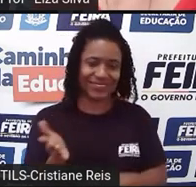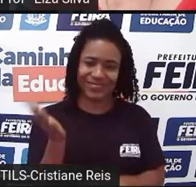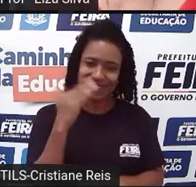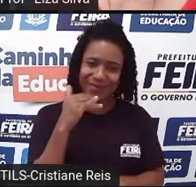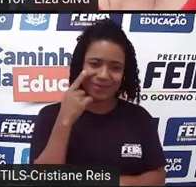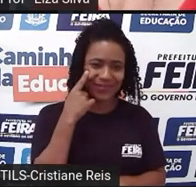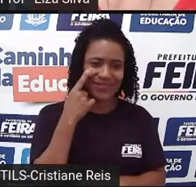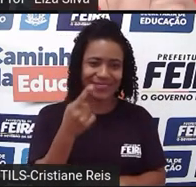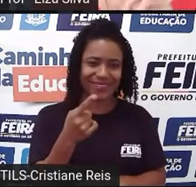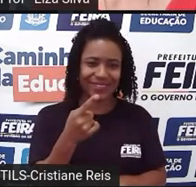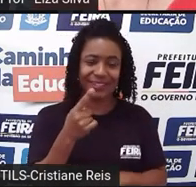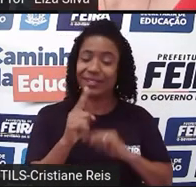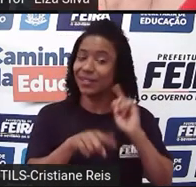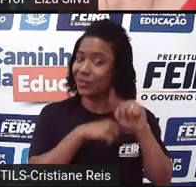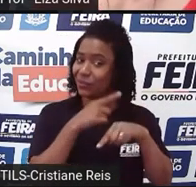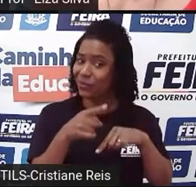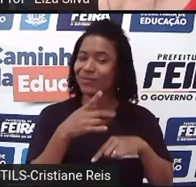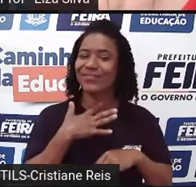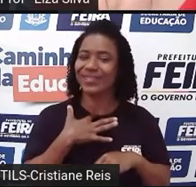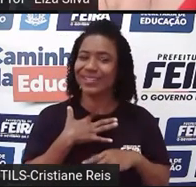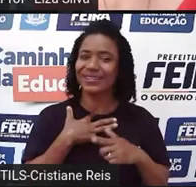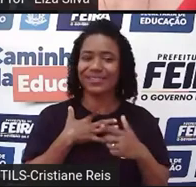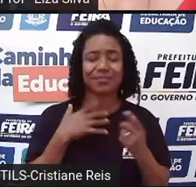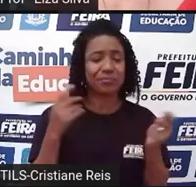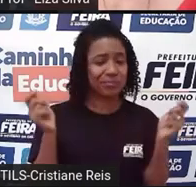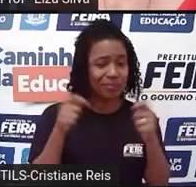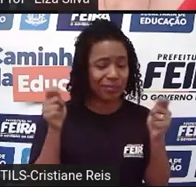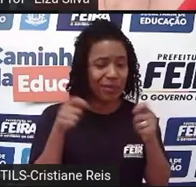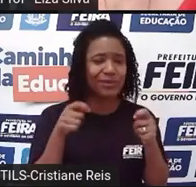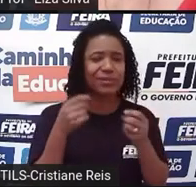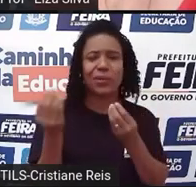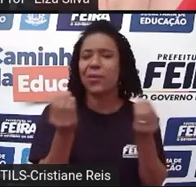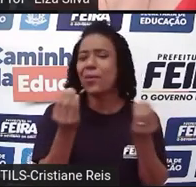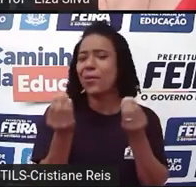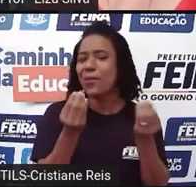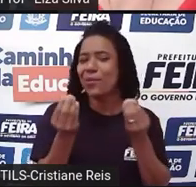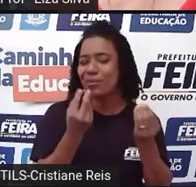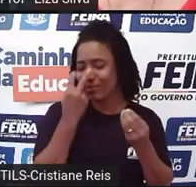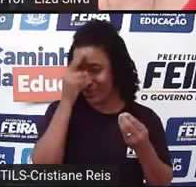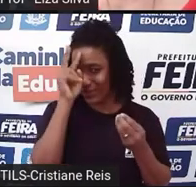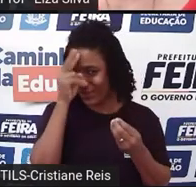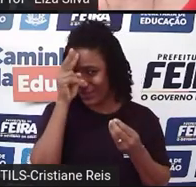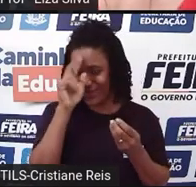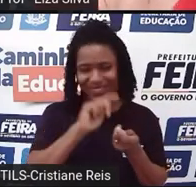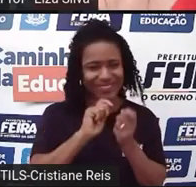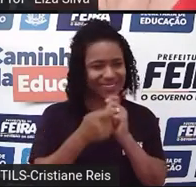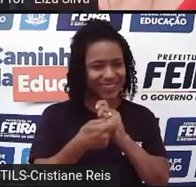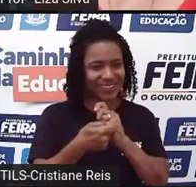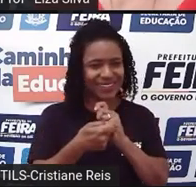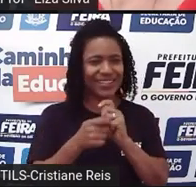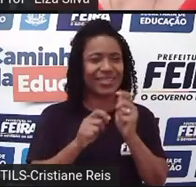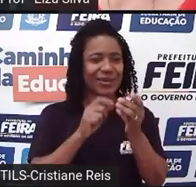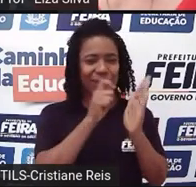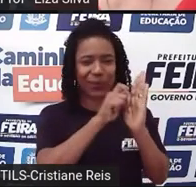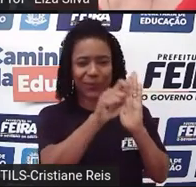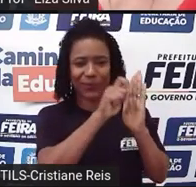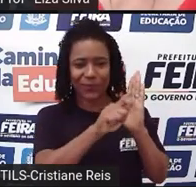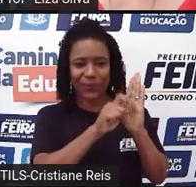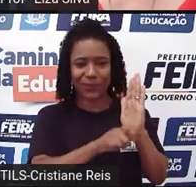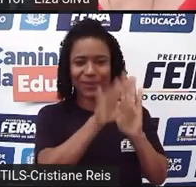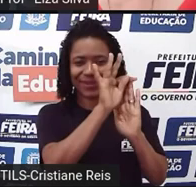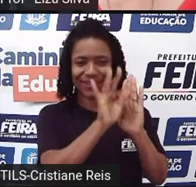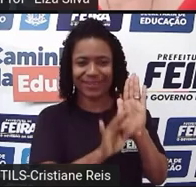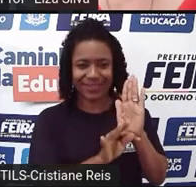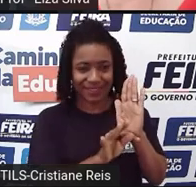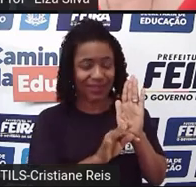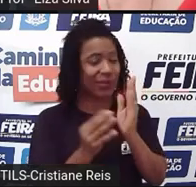E depois se você quiser nos conte como foi a sua experiência ao produzir um novo final para a